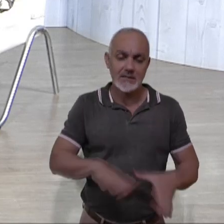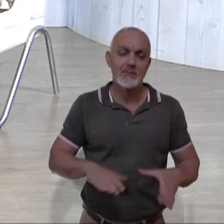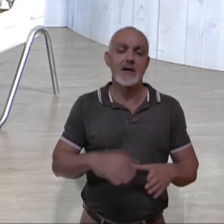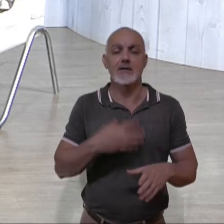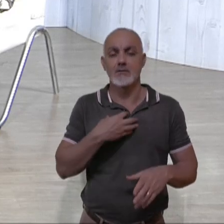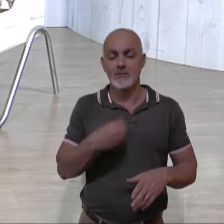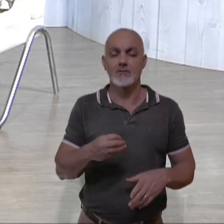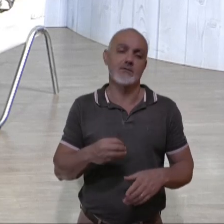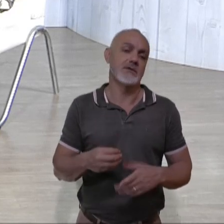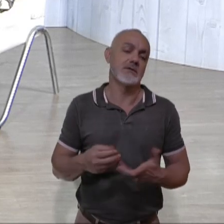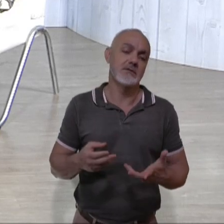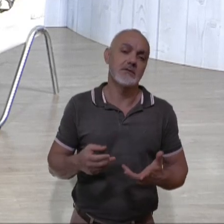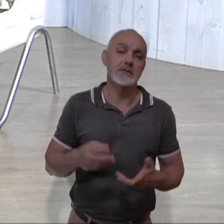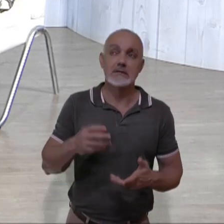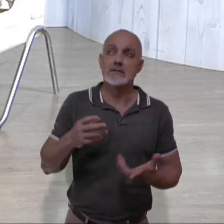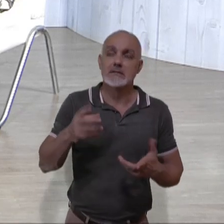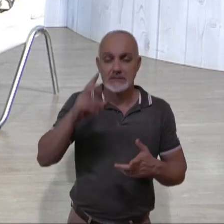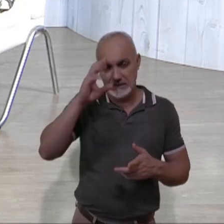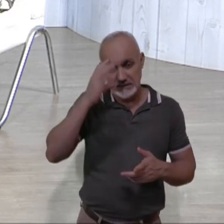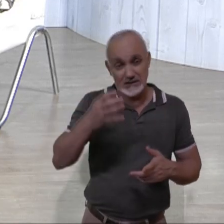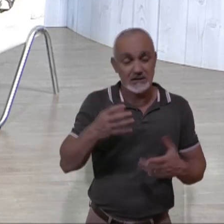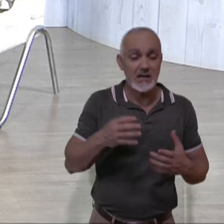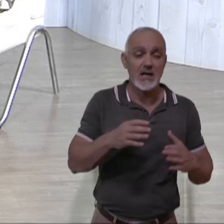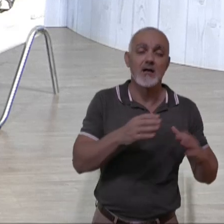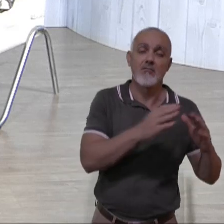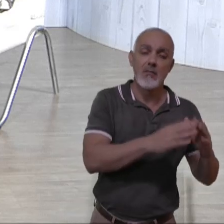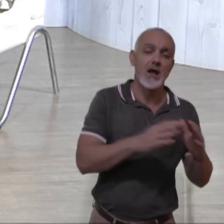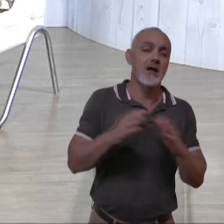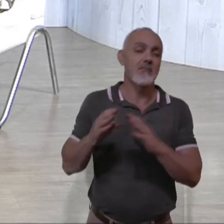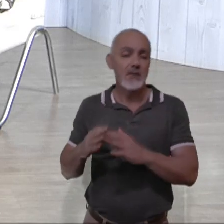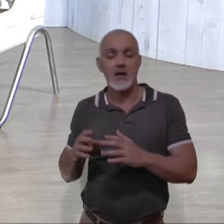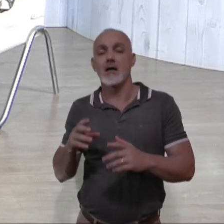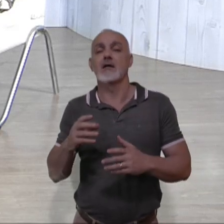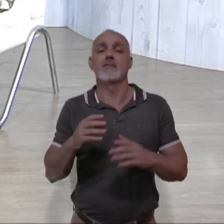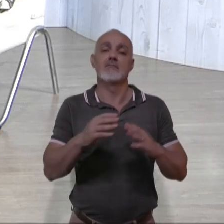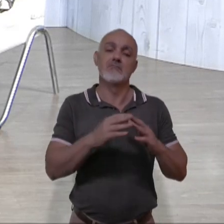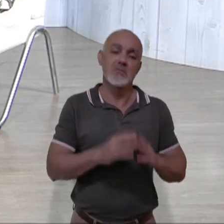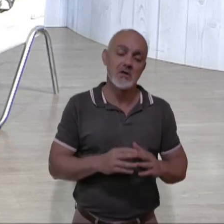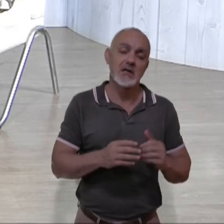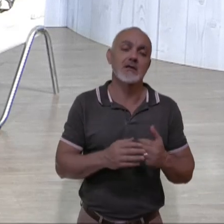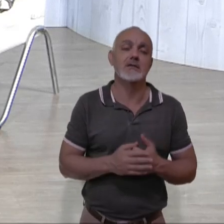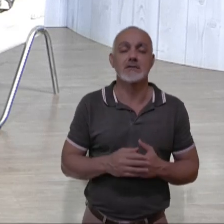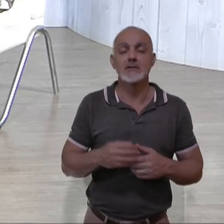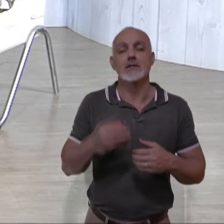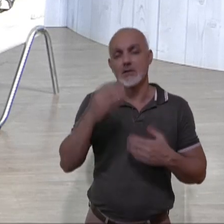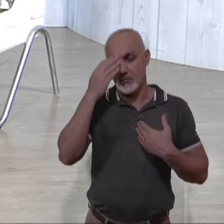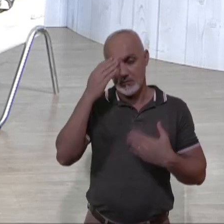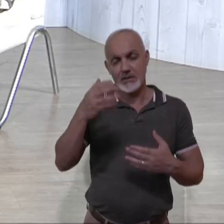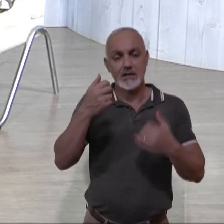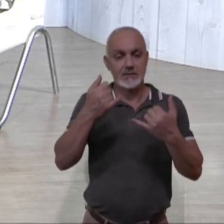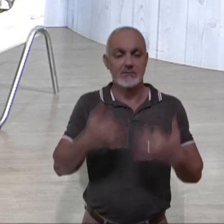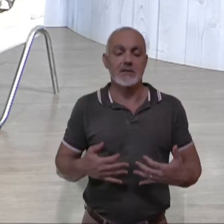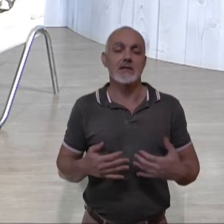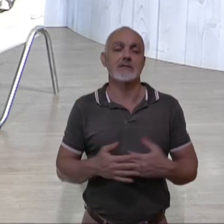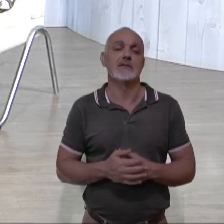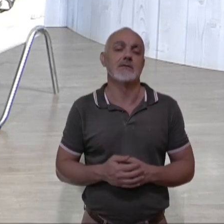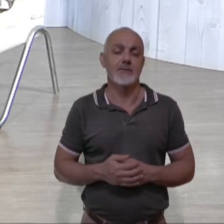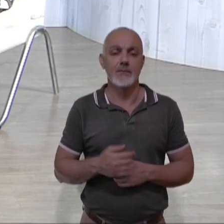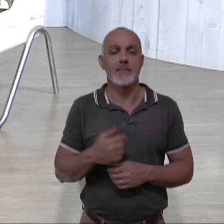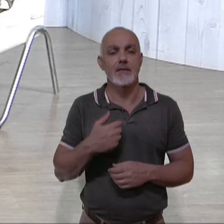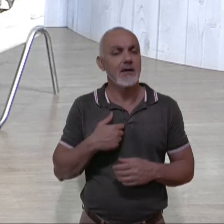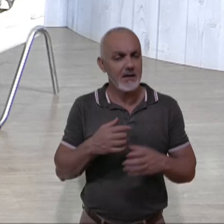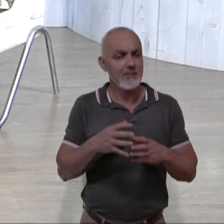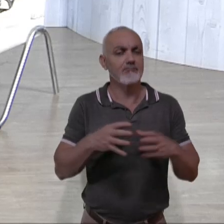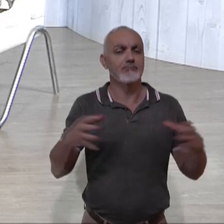fica nessa decisão, né? Que na verdade é o juiz que decide também, né? Como você bem explicou. Muito obrigado pelas suas explicações, De nada. É muito